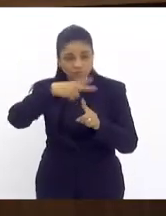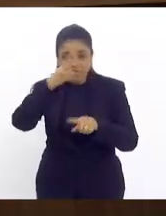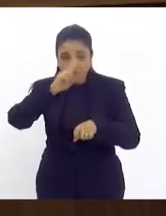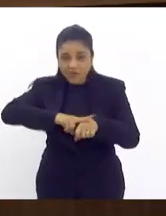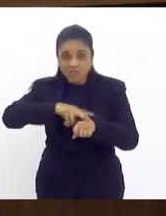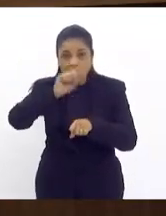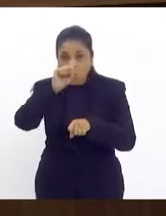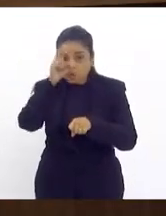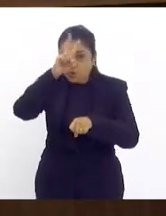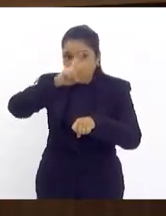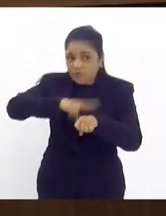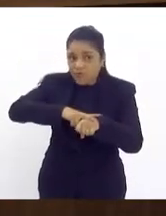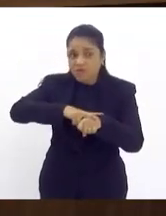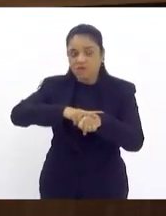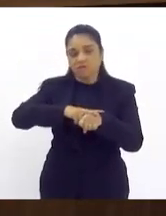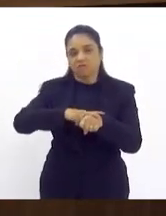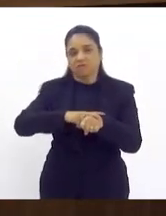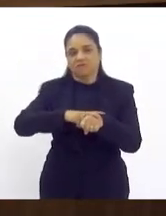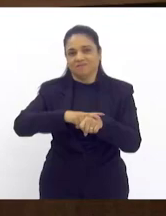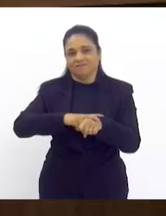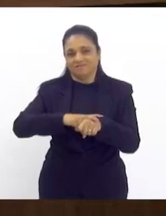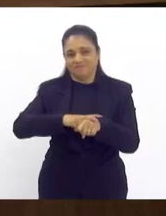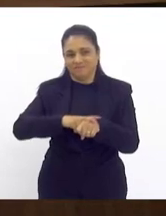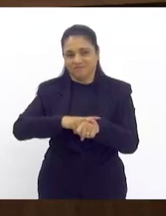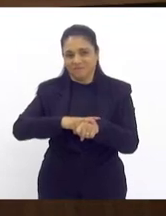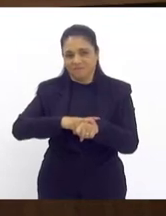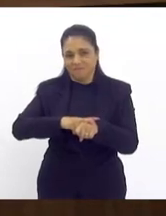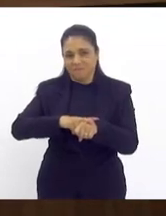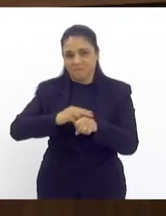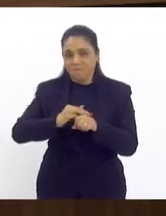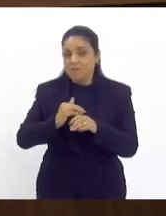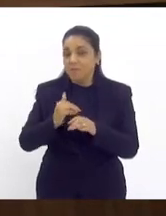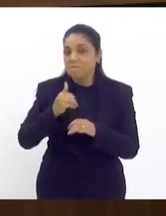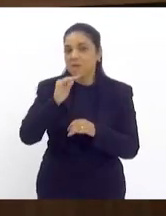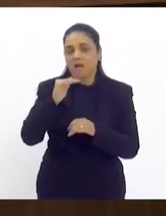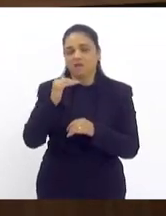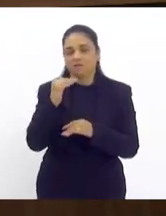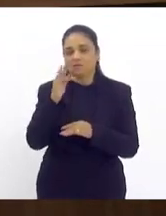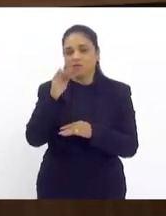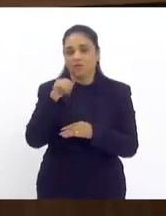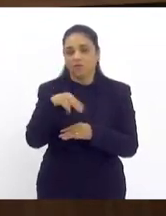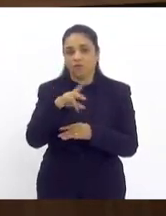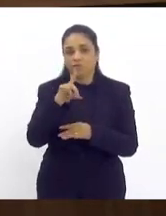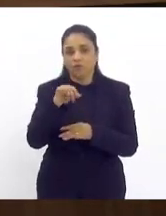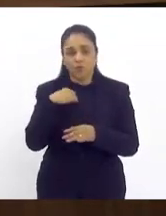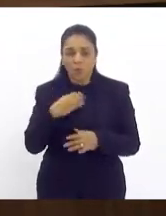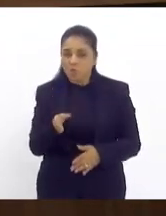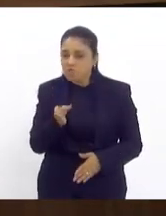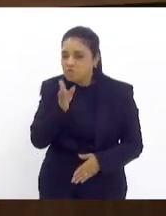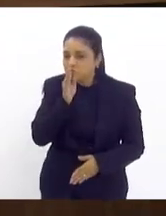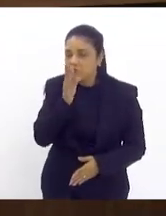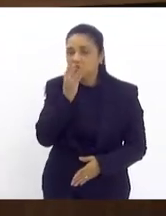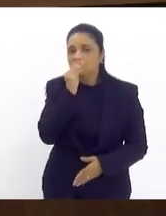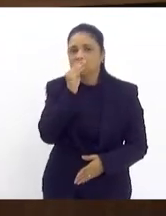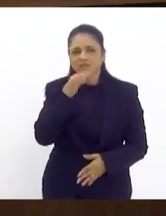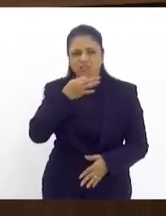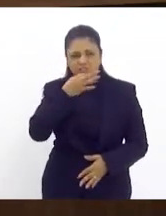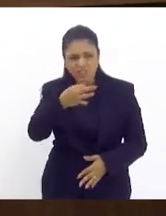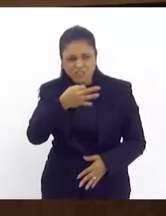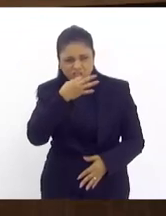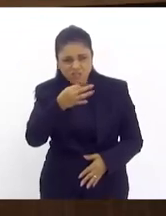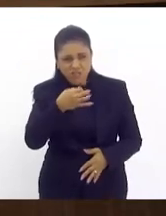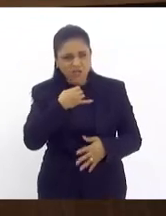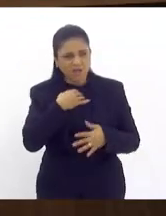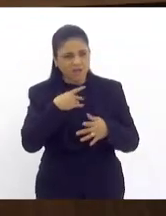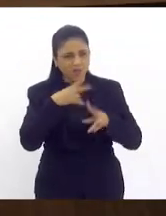fundo estadual de habitação de interesse social então eu não posso me calar de ouvir uma crítica por crítica quando a gente está falando de um